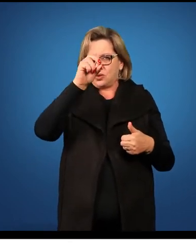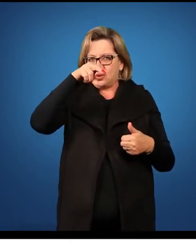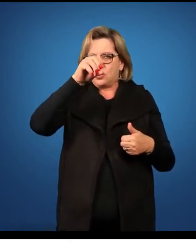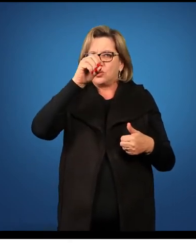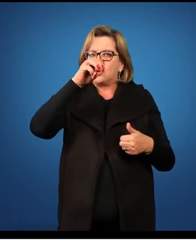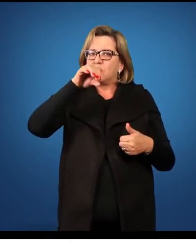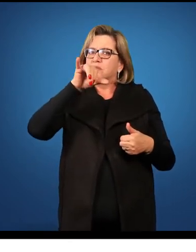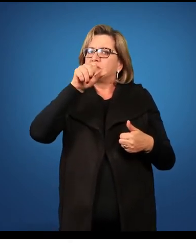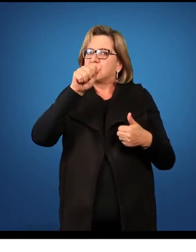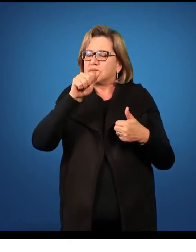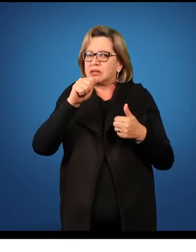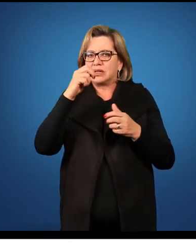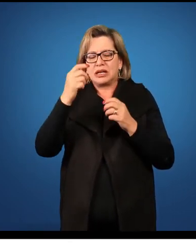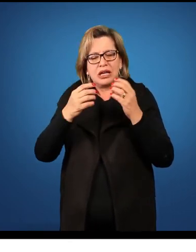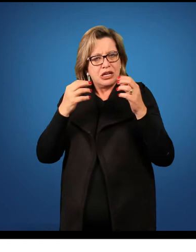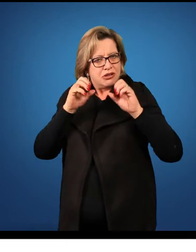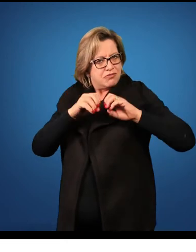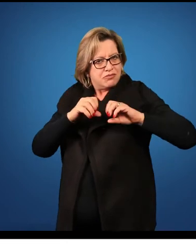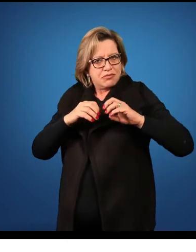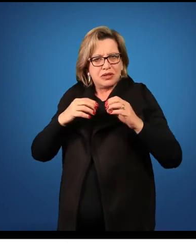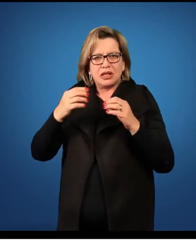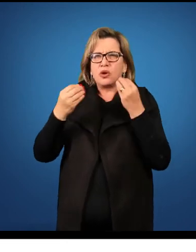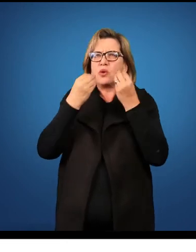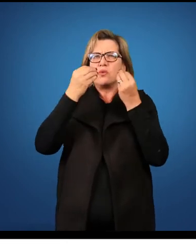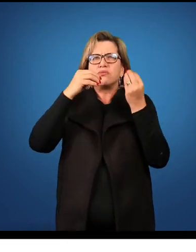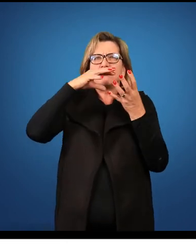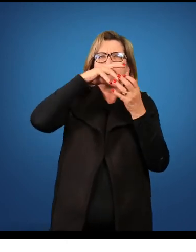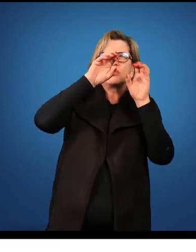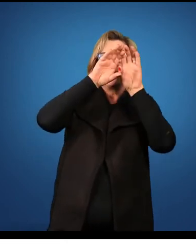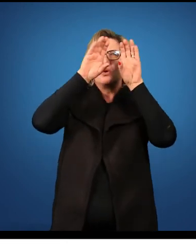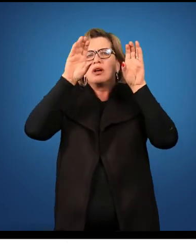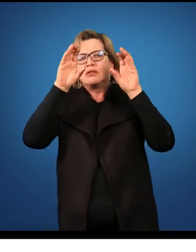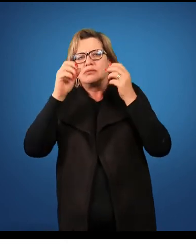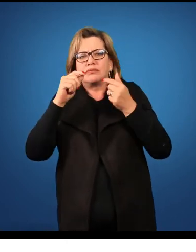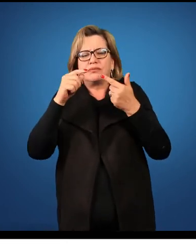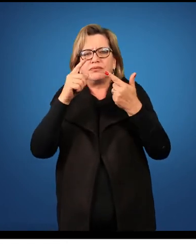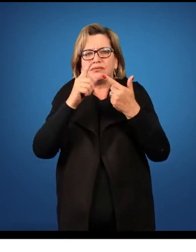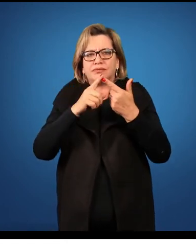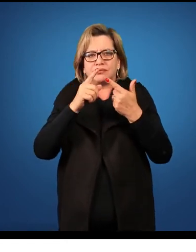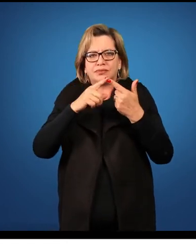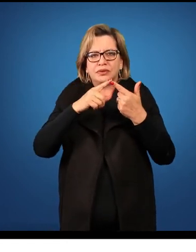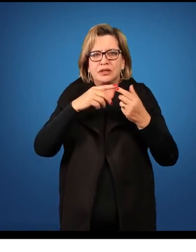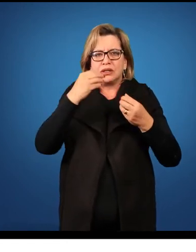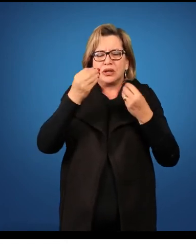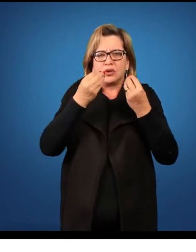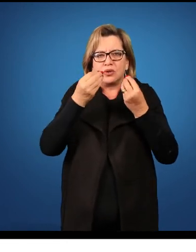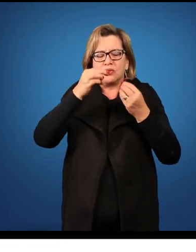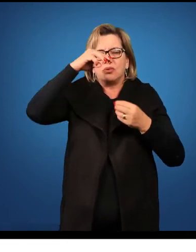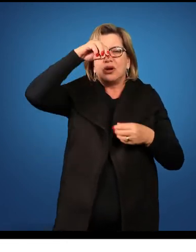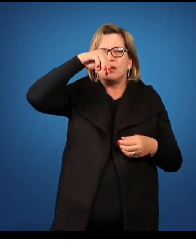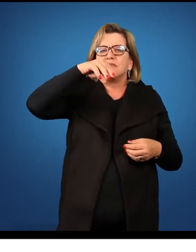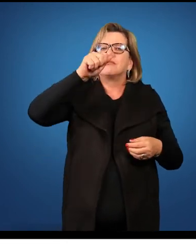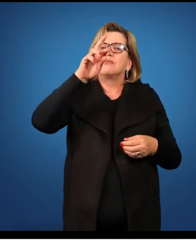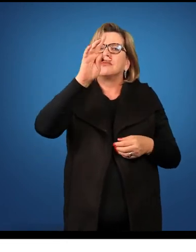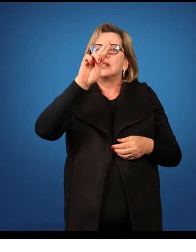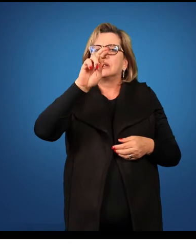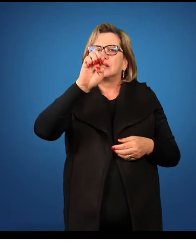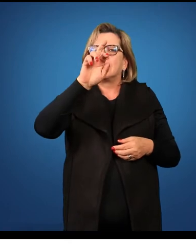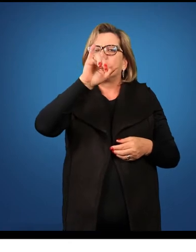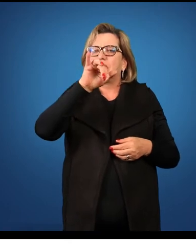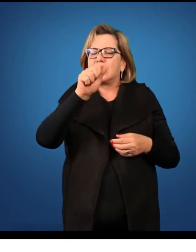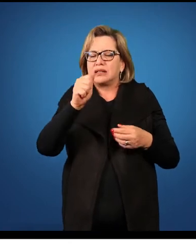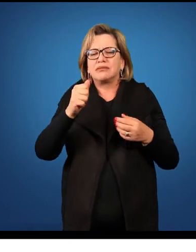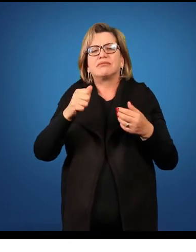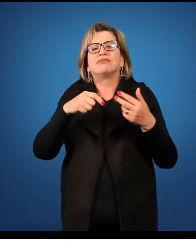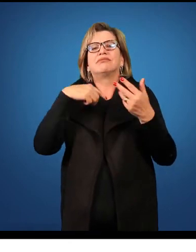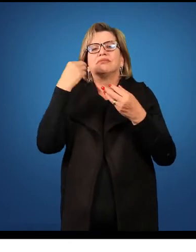então, trabalharia, nesse caso, a dinâmica, né, dos astros aqui. A matéria, então, composição da matéria, propriedades